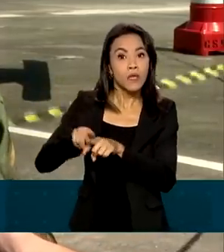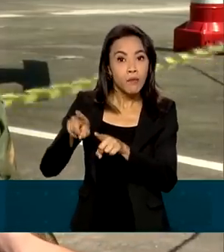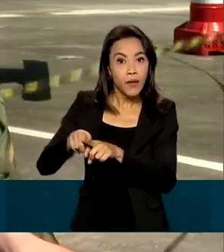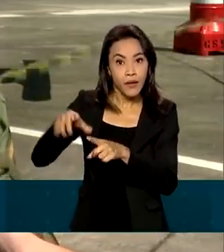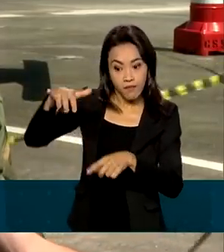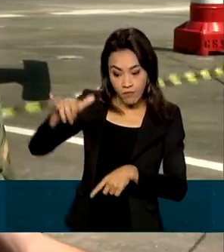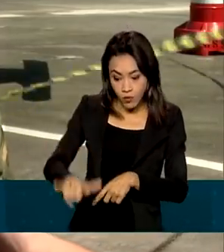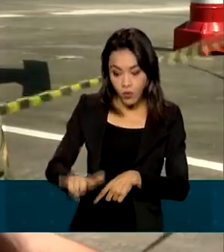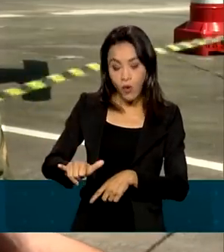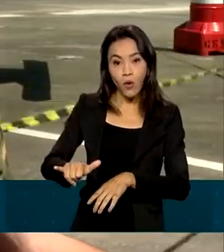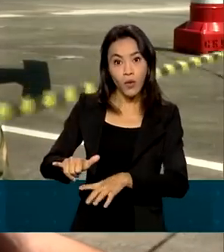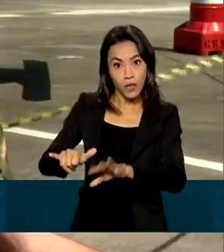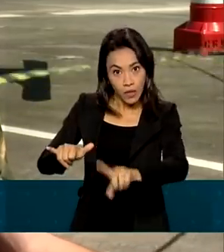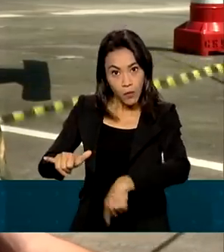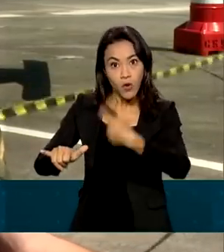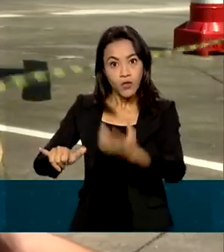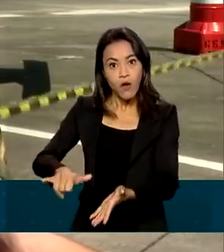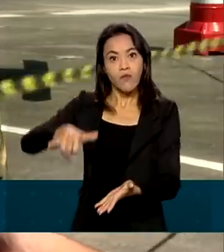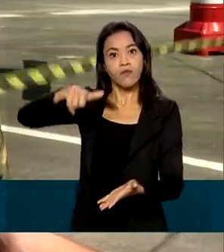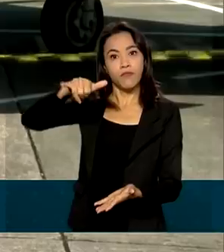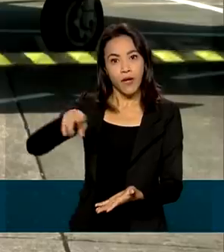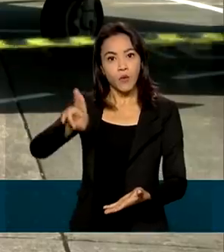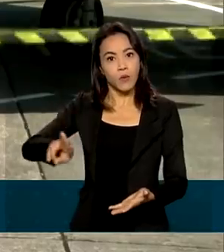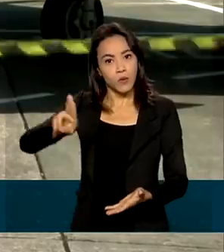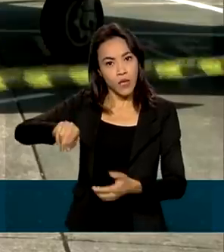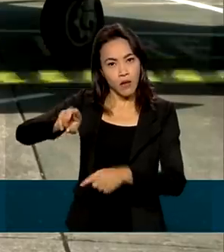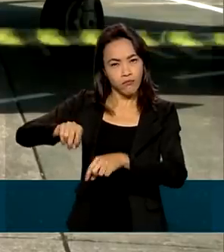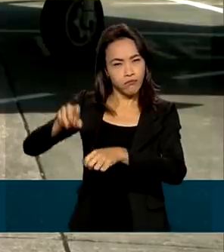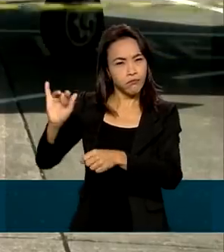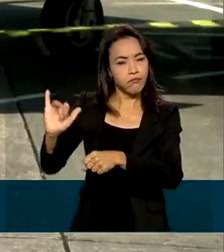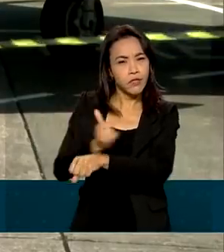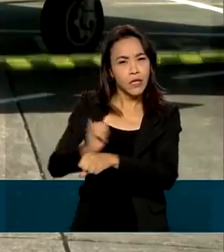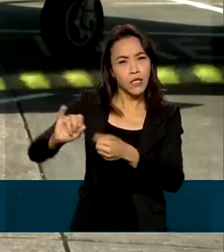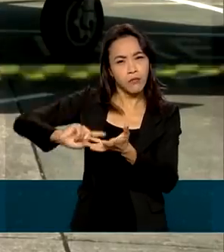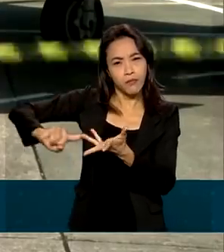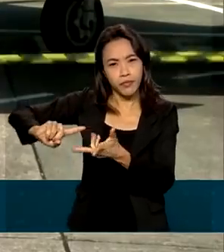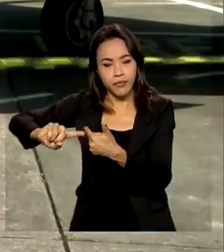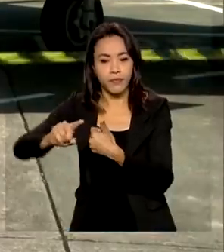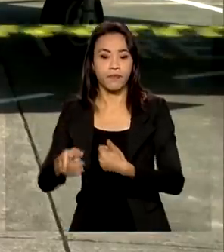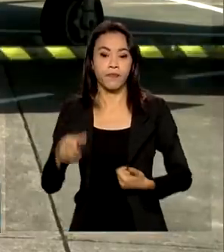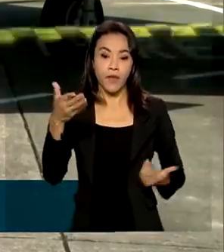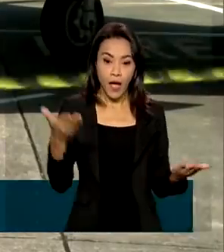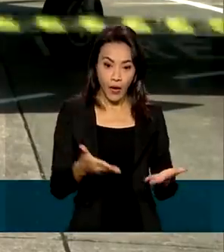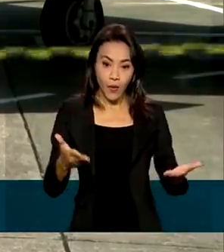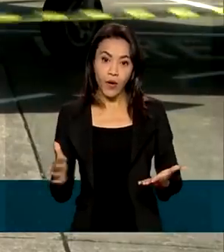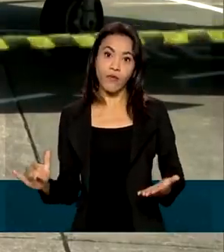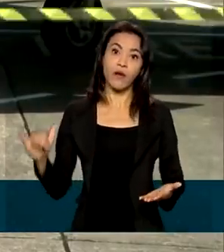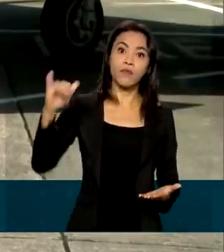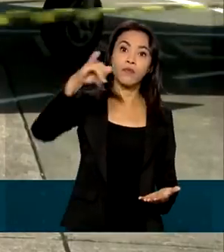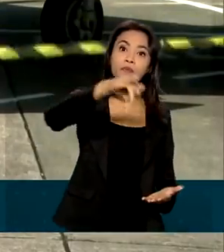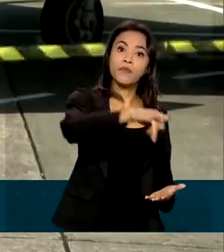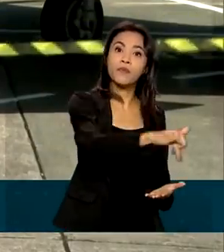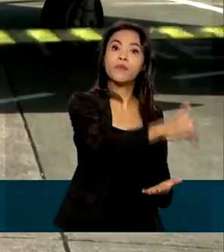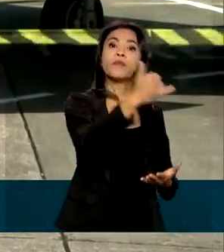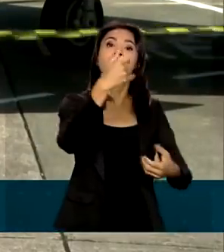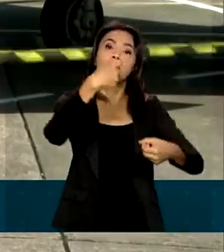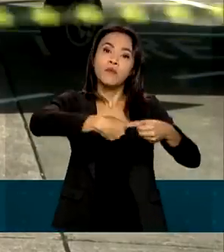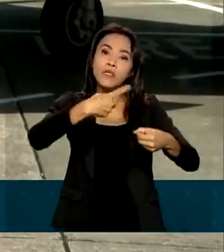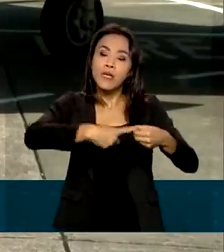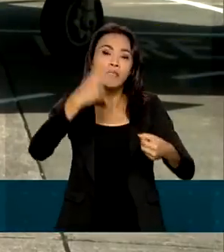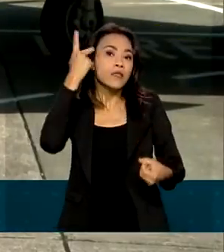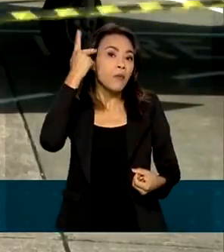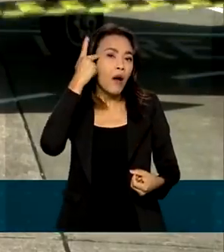no solo até o momento em que o piloto vai empregar o seu armamento. Os novos caças seguem agora para a unidade da Embraer, no município de Gavião Peixoto, em São Paulo.